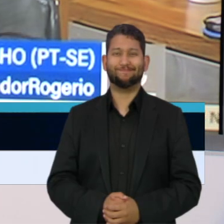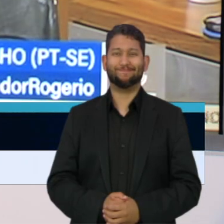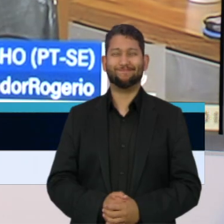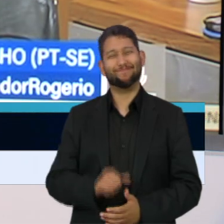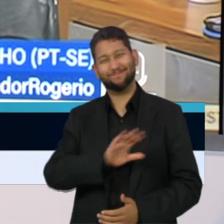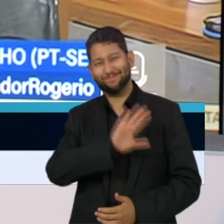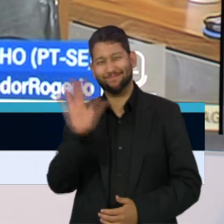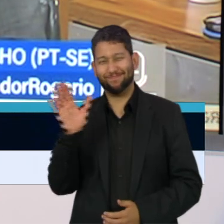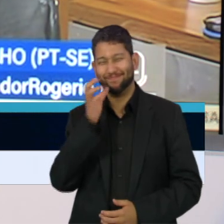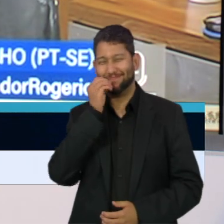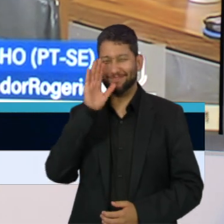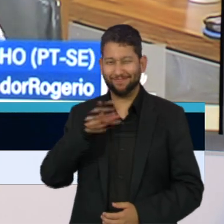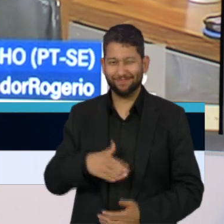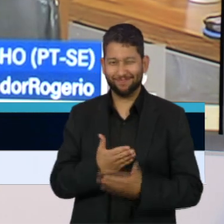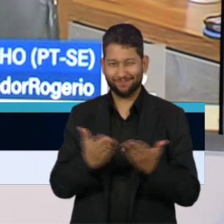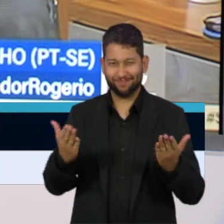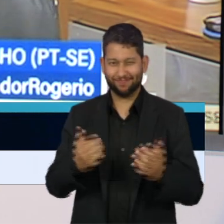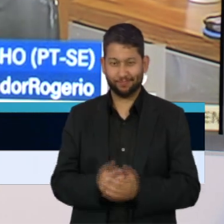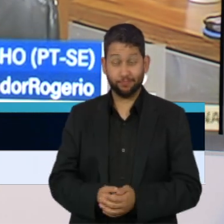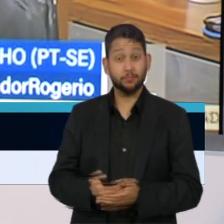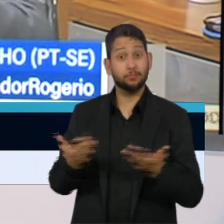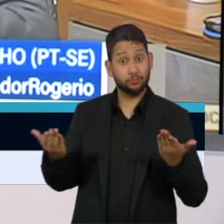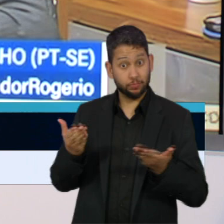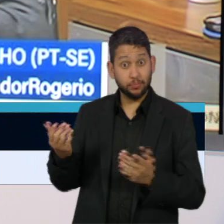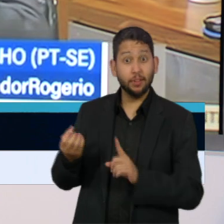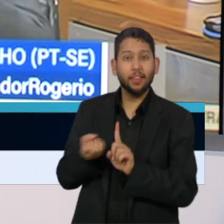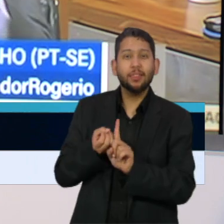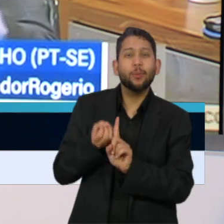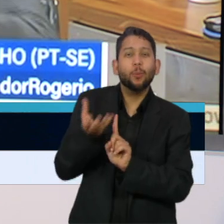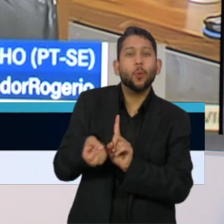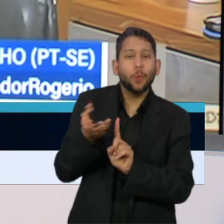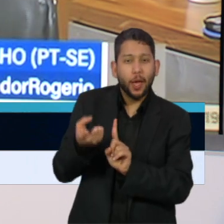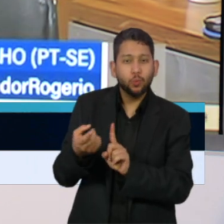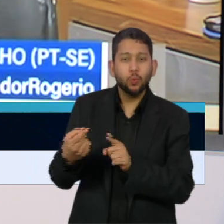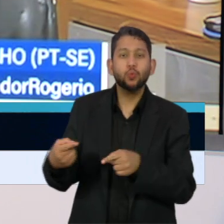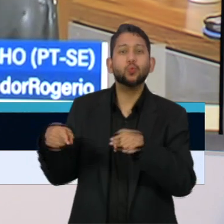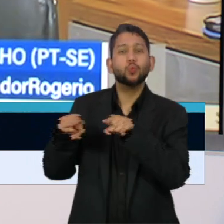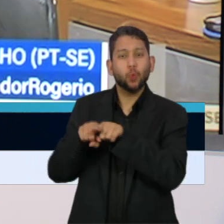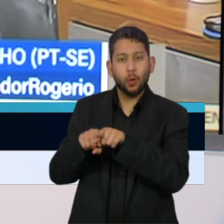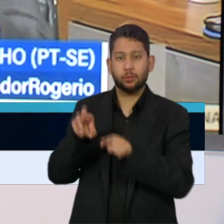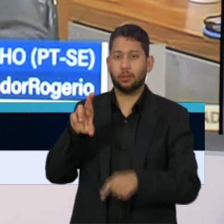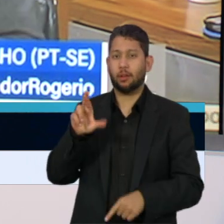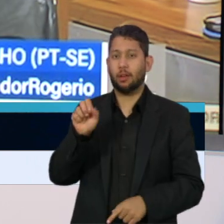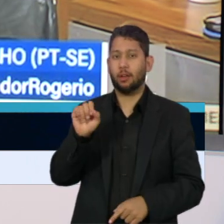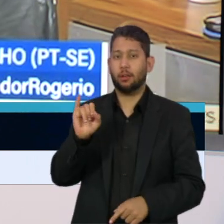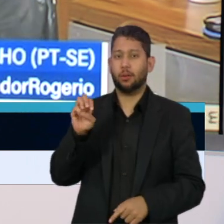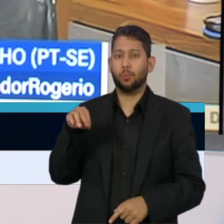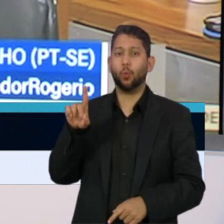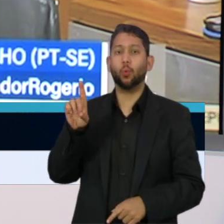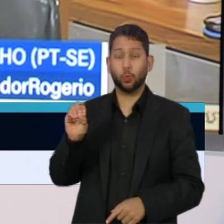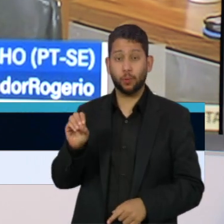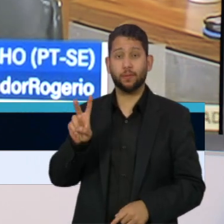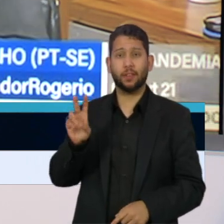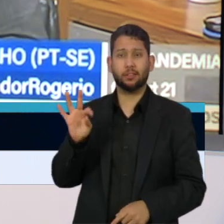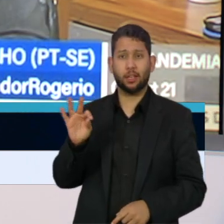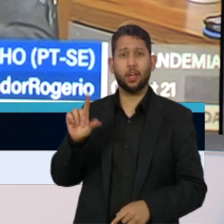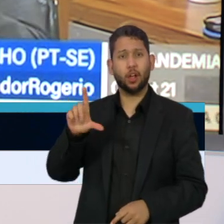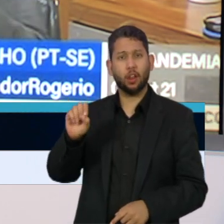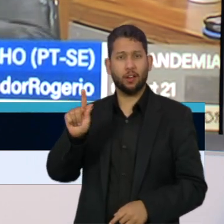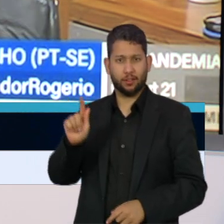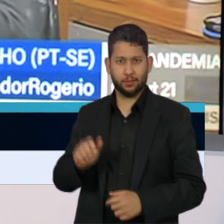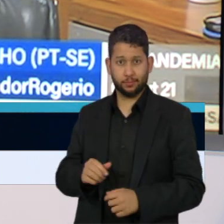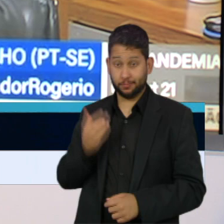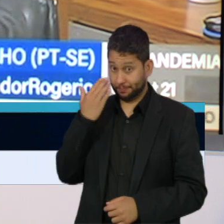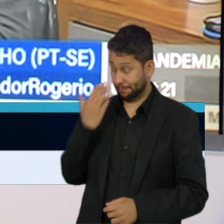Olá, boa tarde. Acompanhamos o depoimento do sócio da VTClog, Raimundo Nonato Brasil, a CPI da pandemia. A comissão